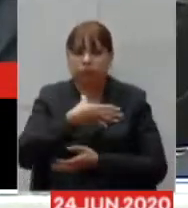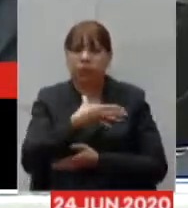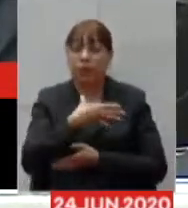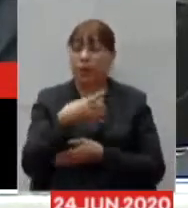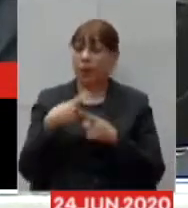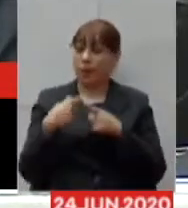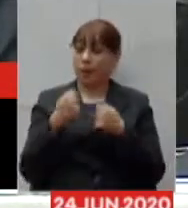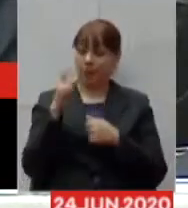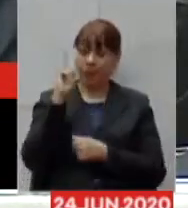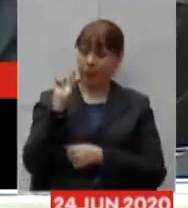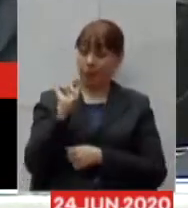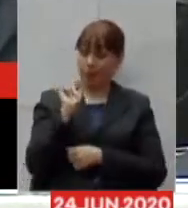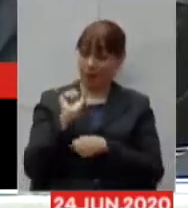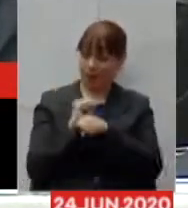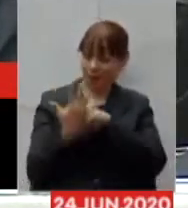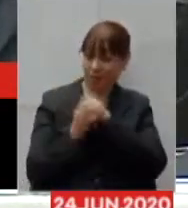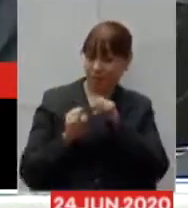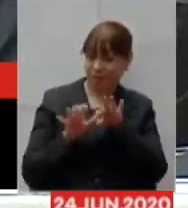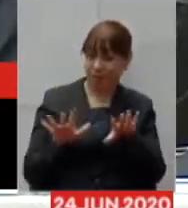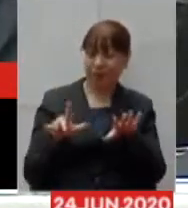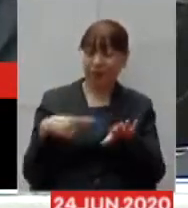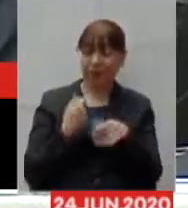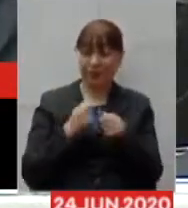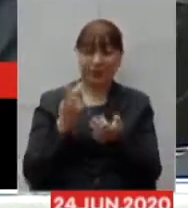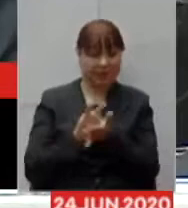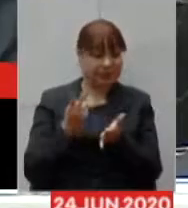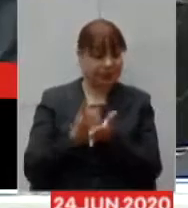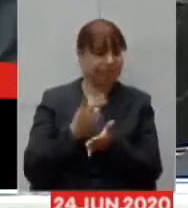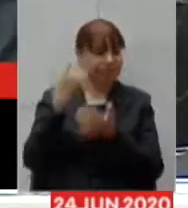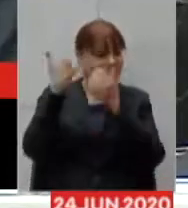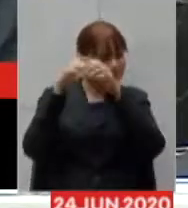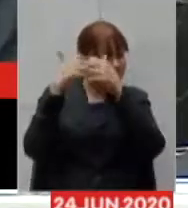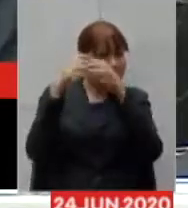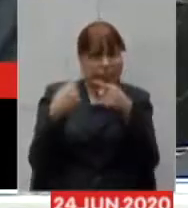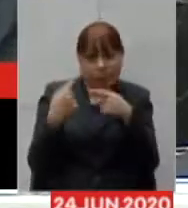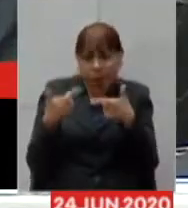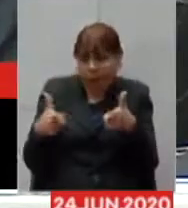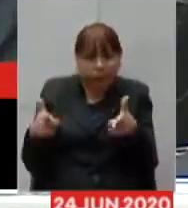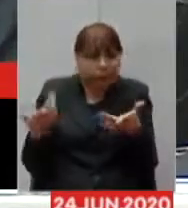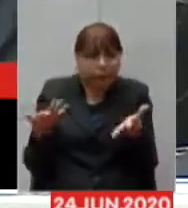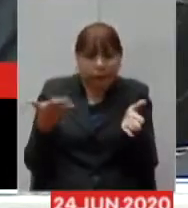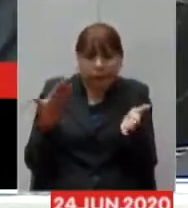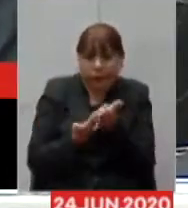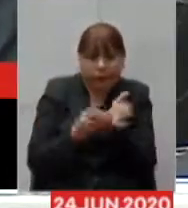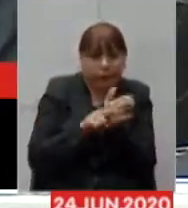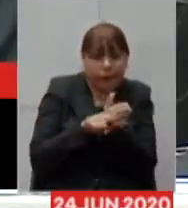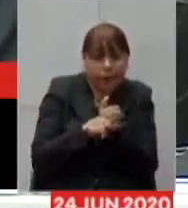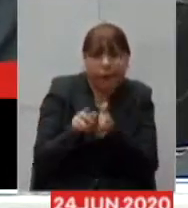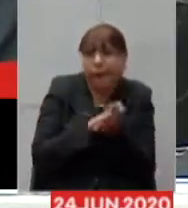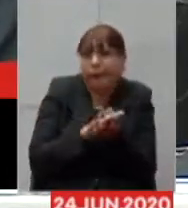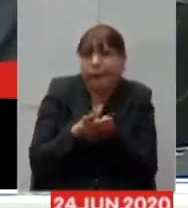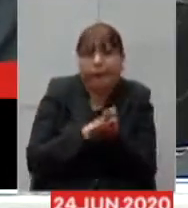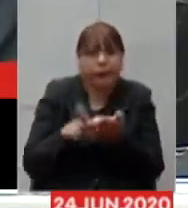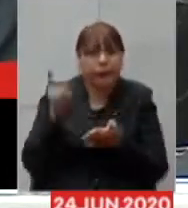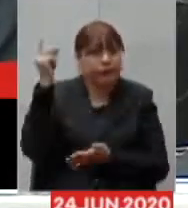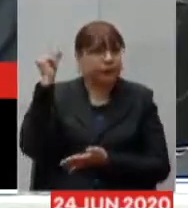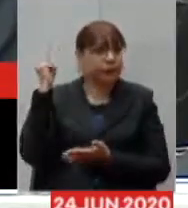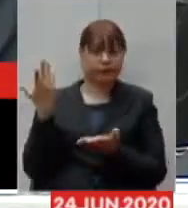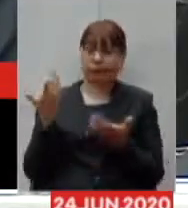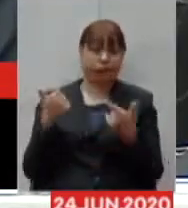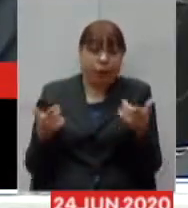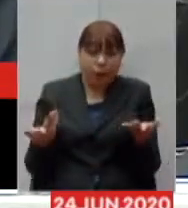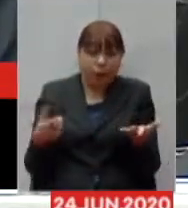tudo que a gente tem feito a gente tem que estar constantemente revisando porque não existe literatura nem benchmark tão avançado para nós